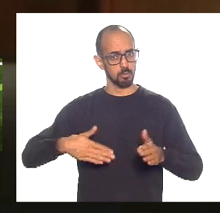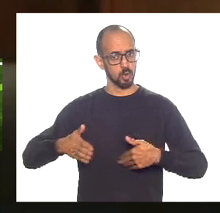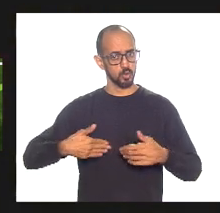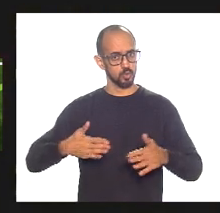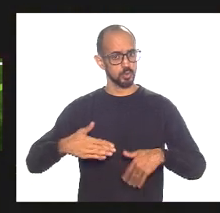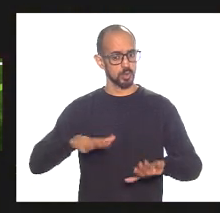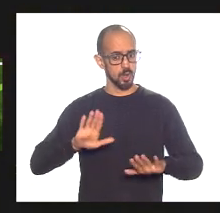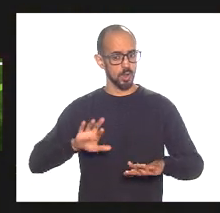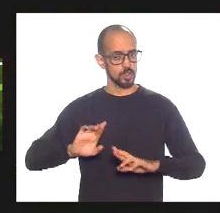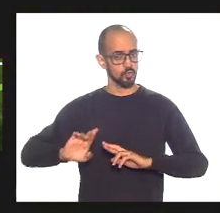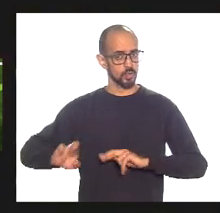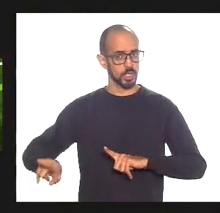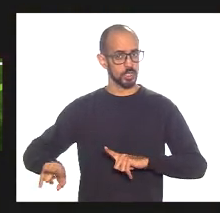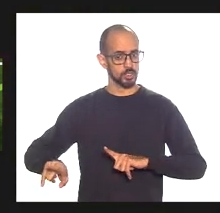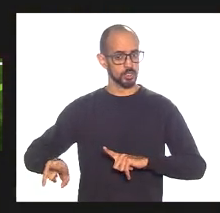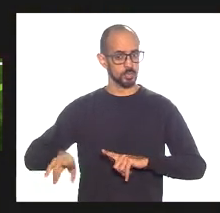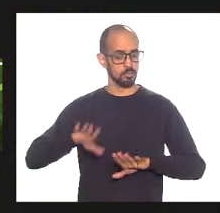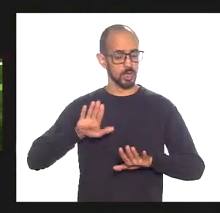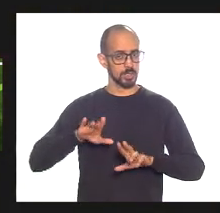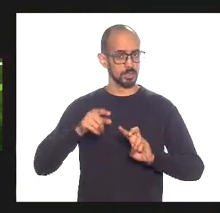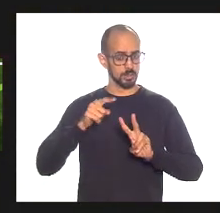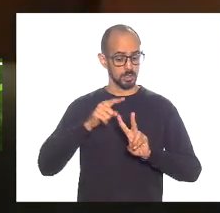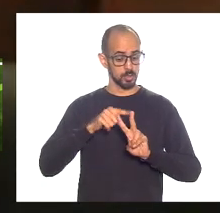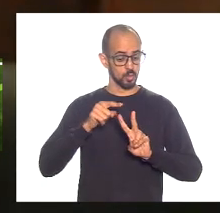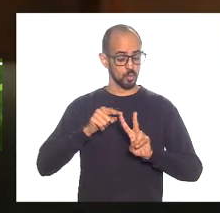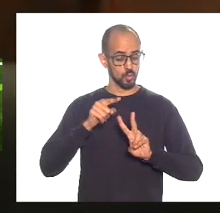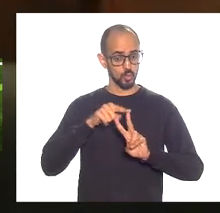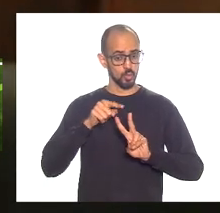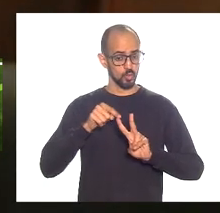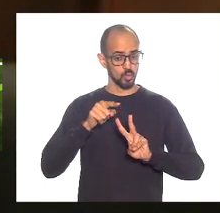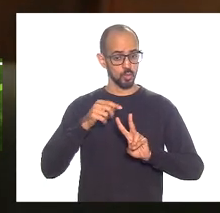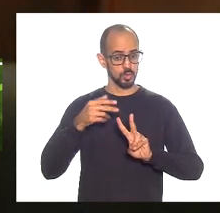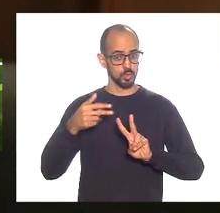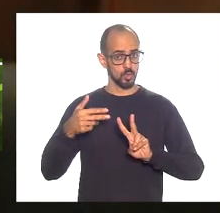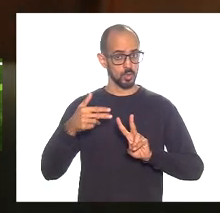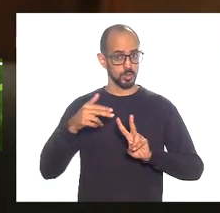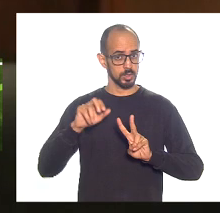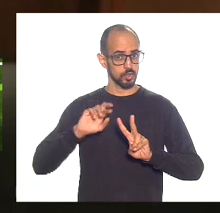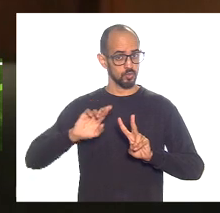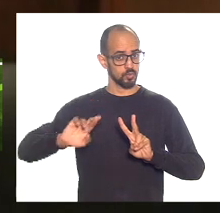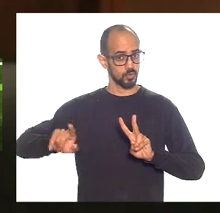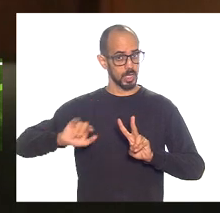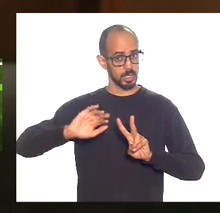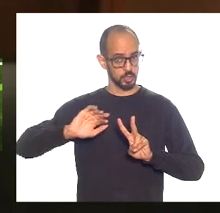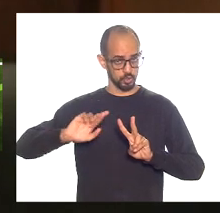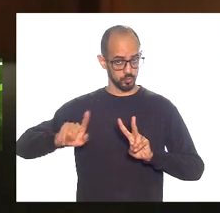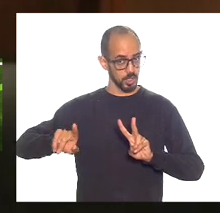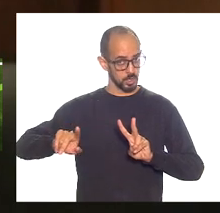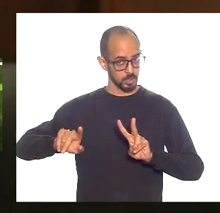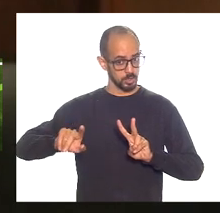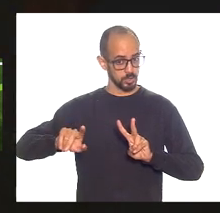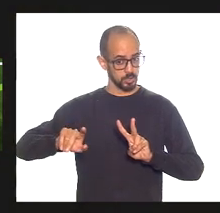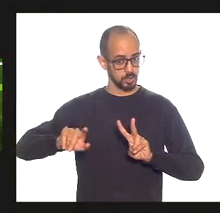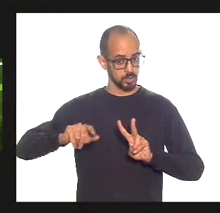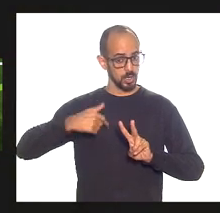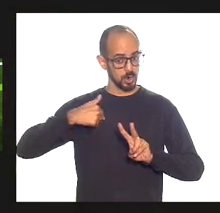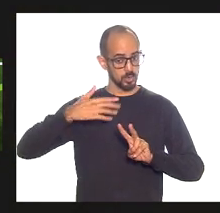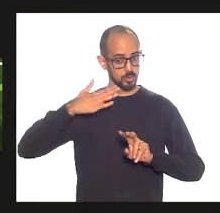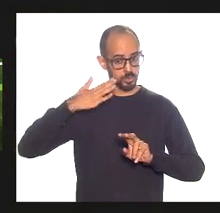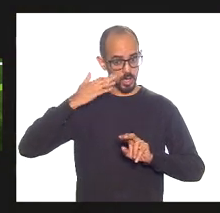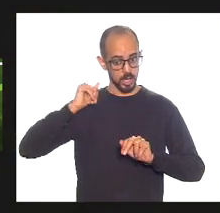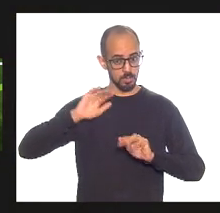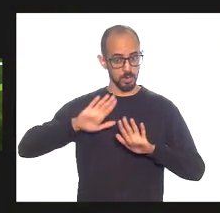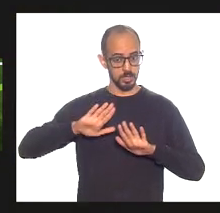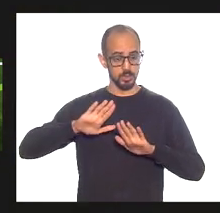Em média. Não, não, não, mas são duas coisas, Luiz. É campo por campo. Mas são coisas distintas, Luiz, porque é o seguinte... Eu sei, querido. O que